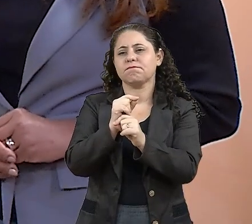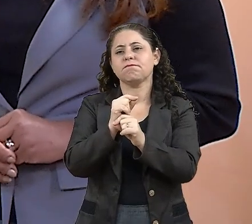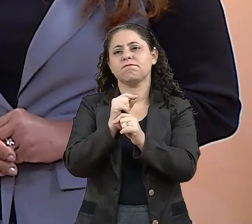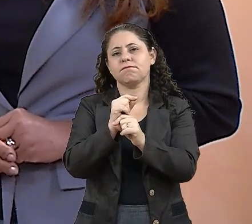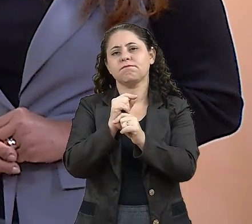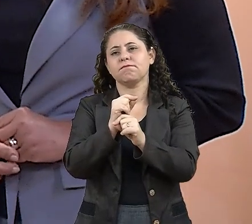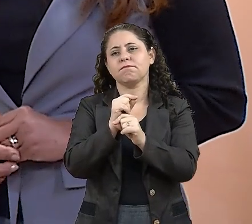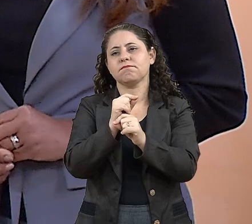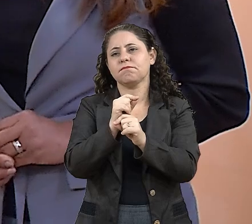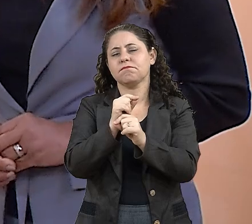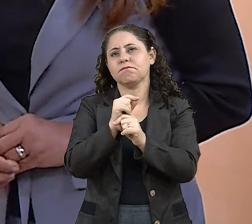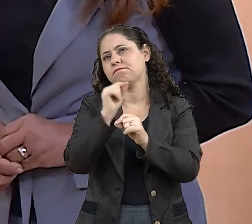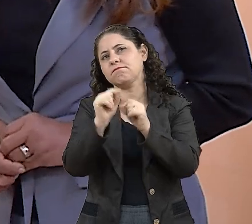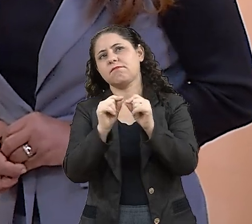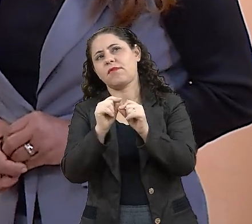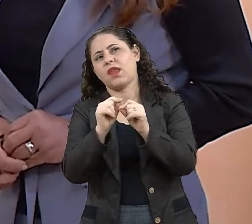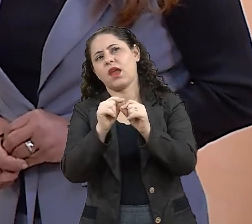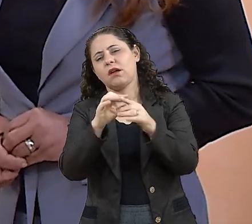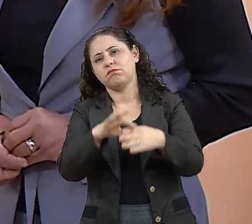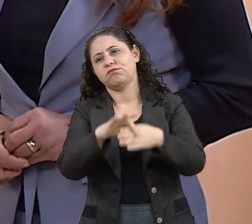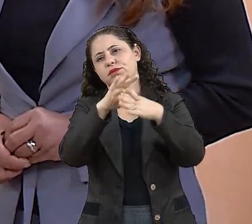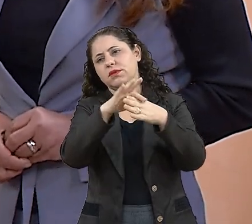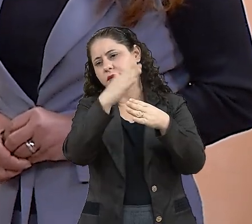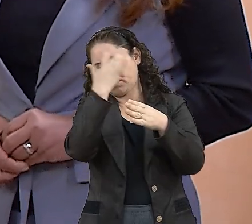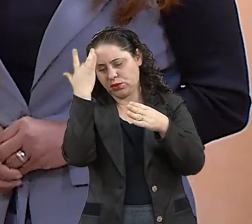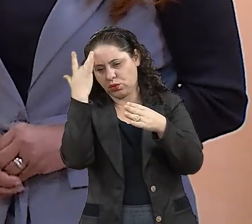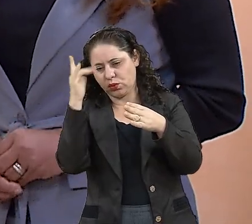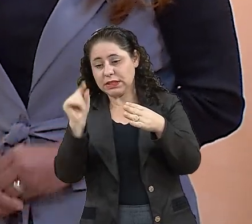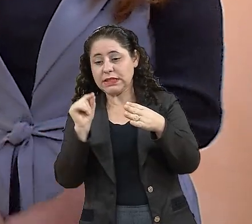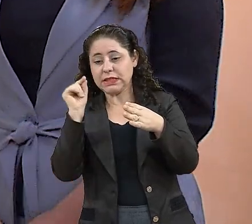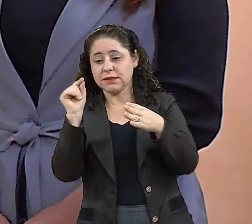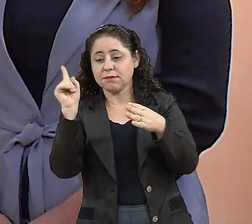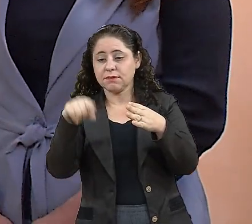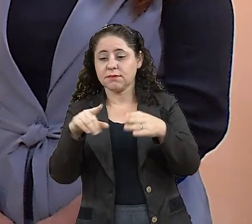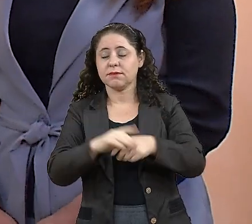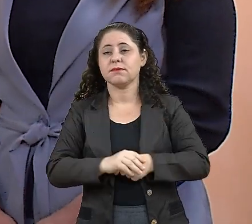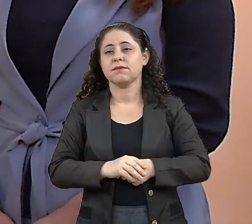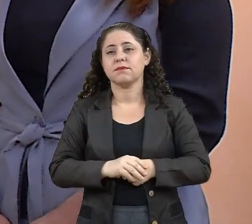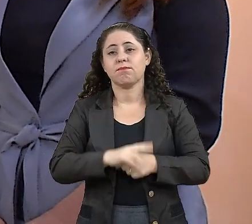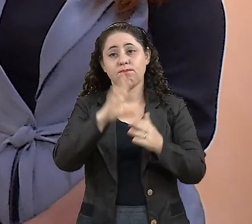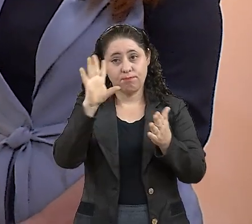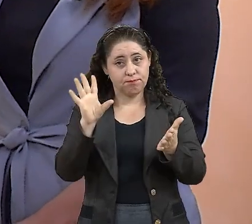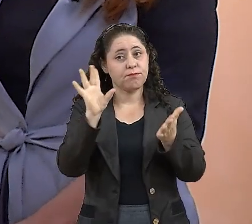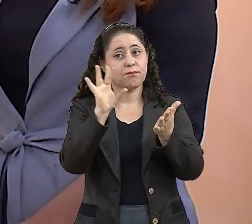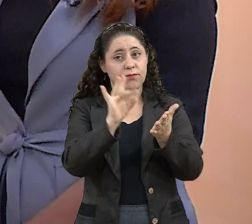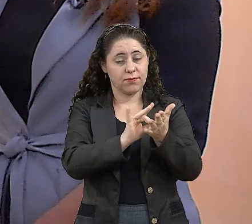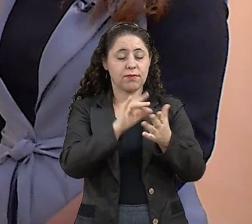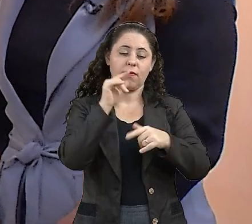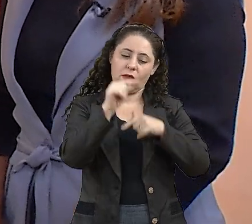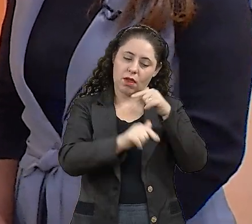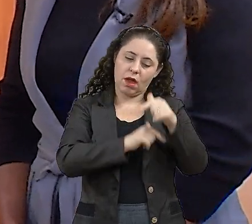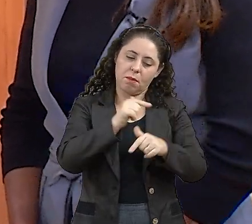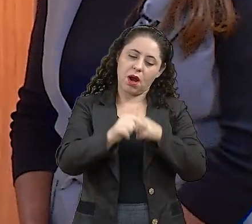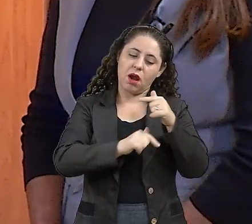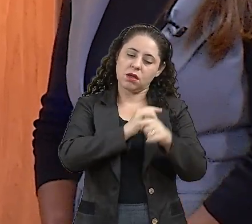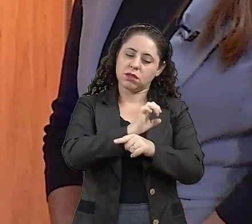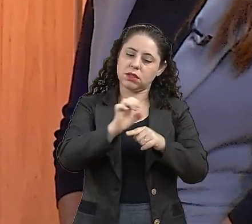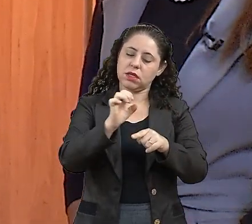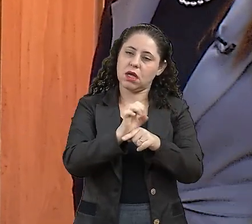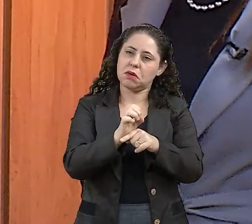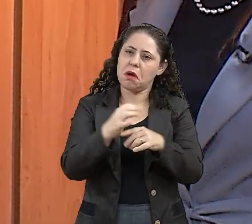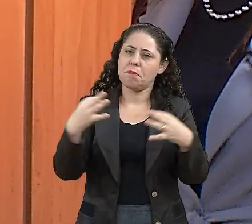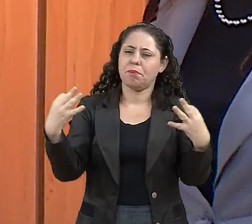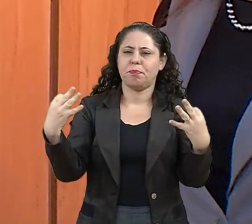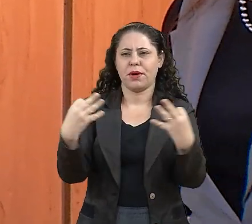pessoas que se destacaram, Aretha. São pessoas que realmente prestaram um bom serviço ao Mato Grosso do Sul. Então,